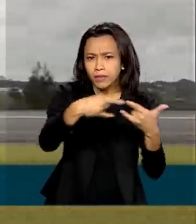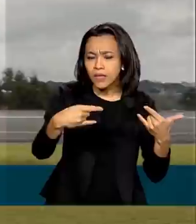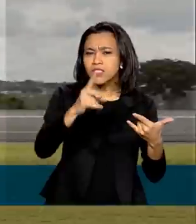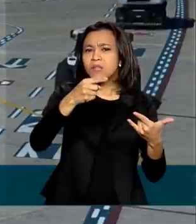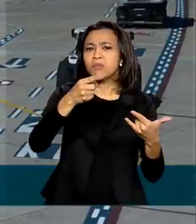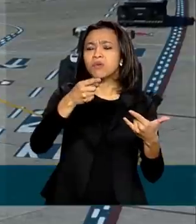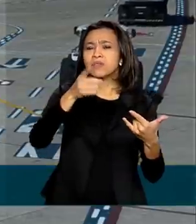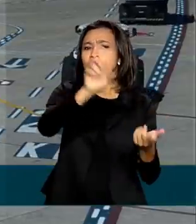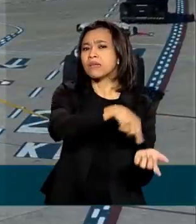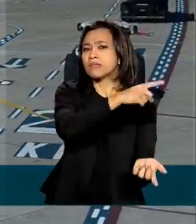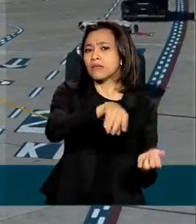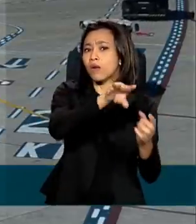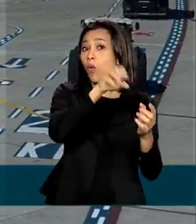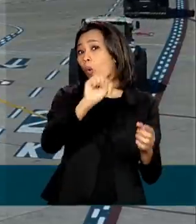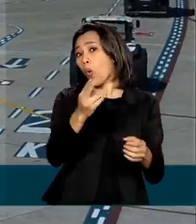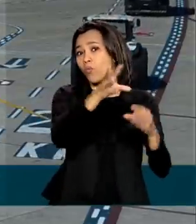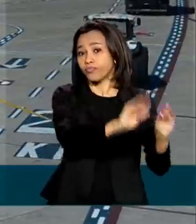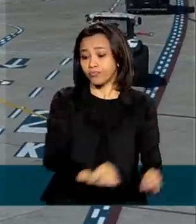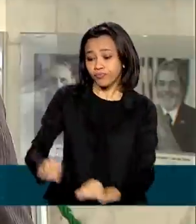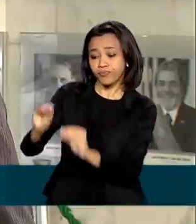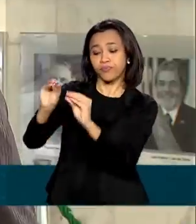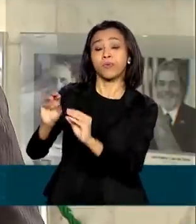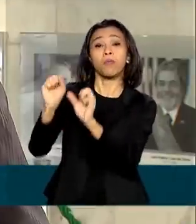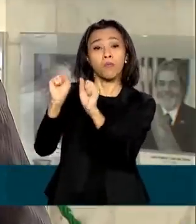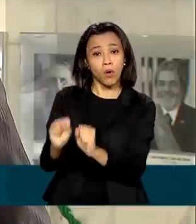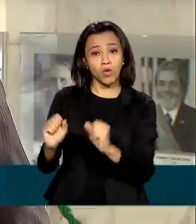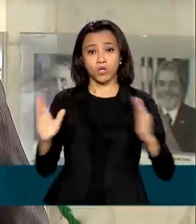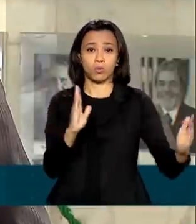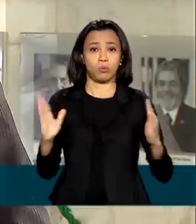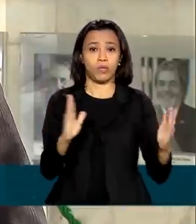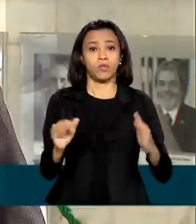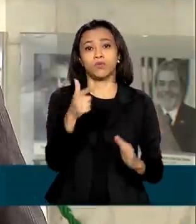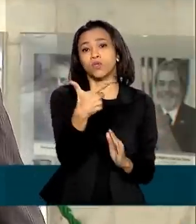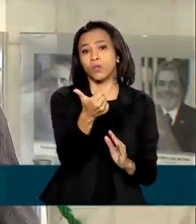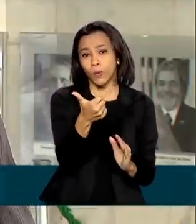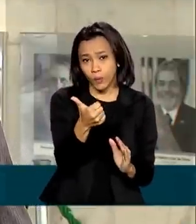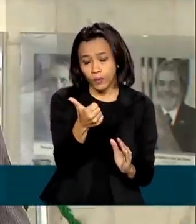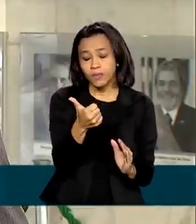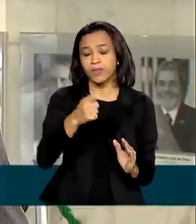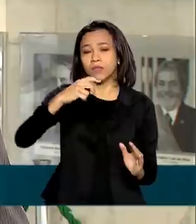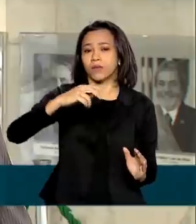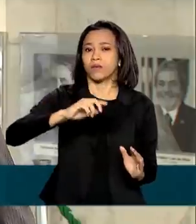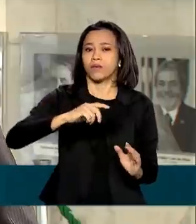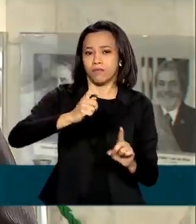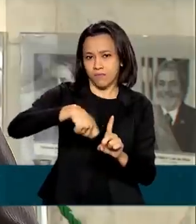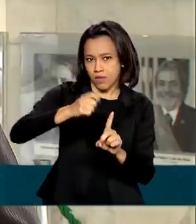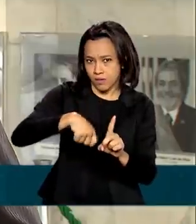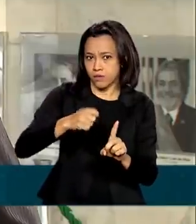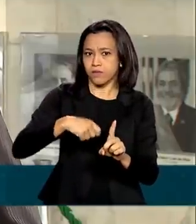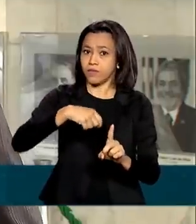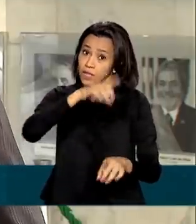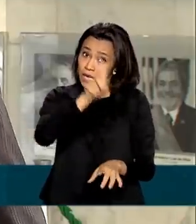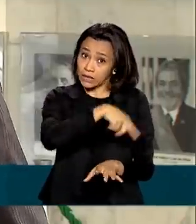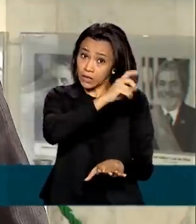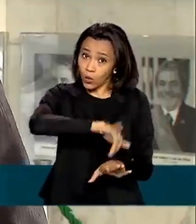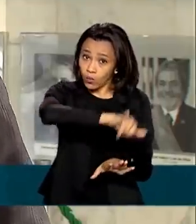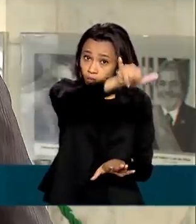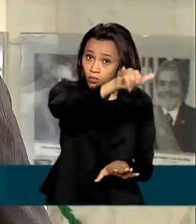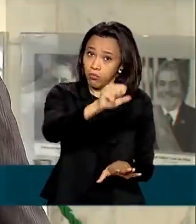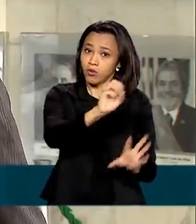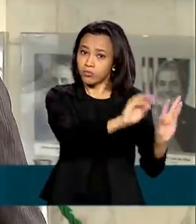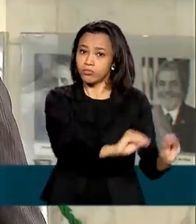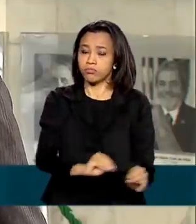voo de março a dezembro deste ano poderá ser feito no prazo de 12 meses a partir da data do voo cancelado. O texto passou antes